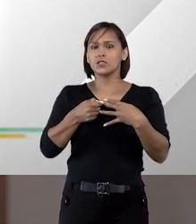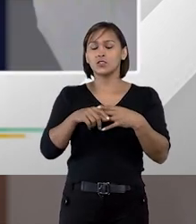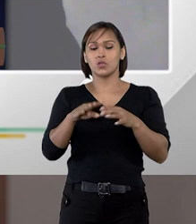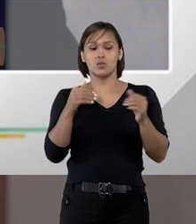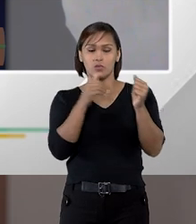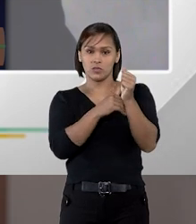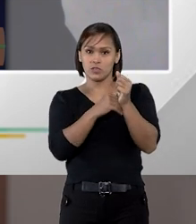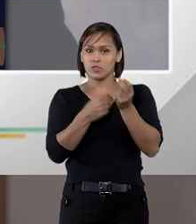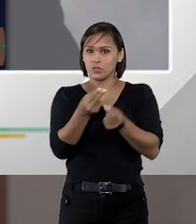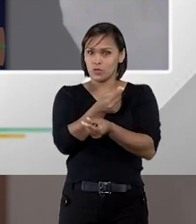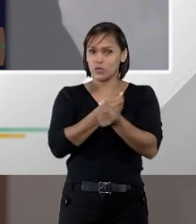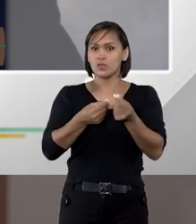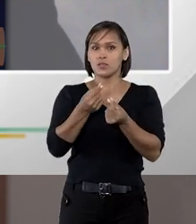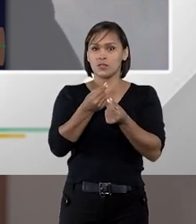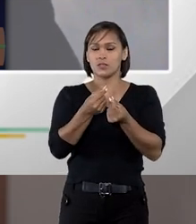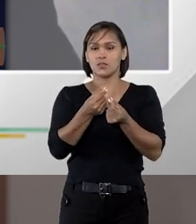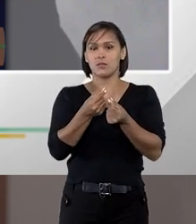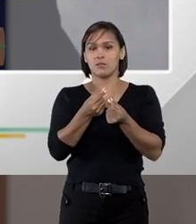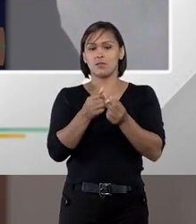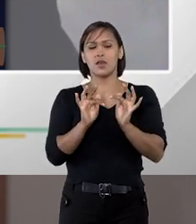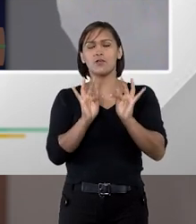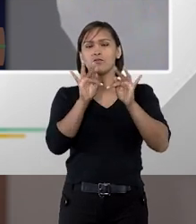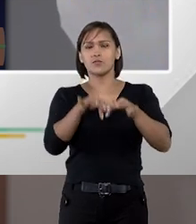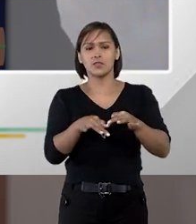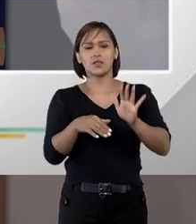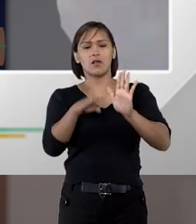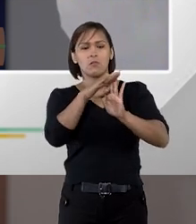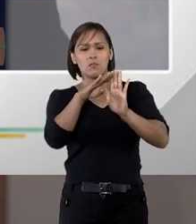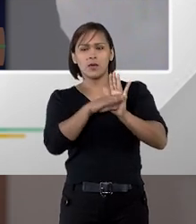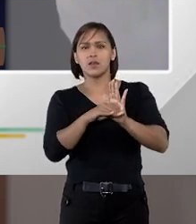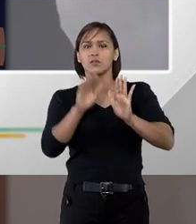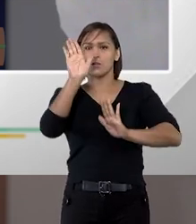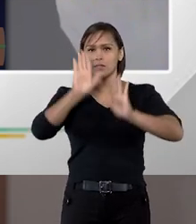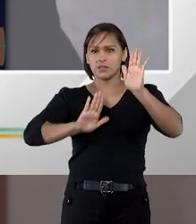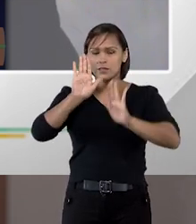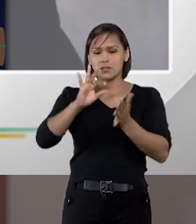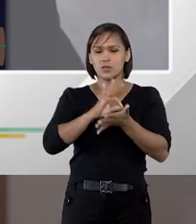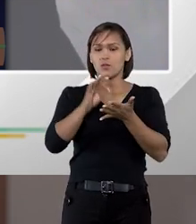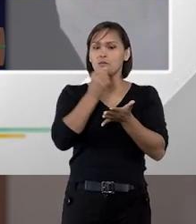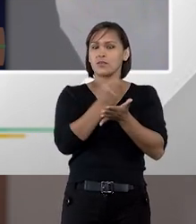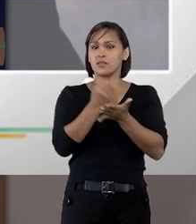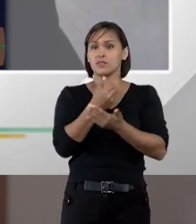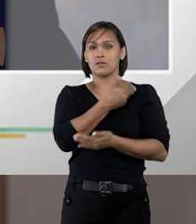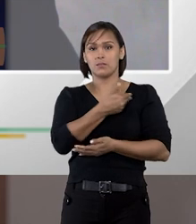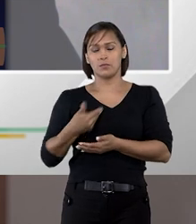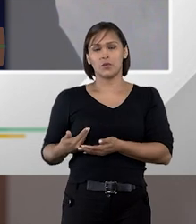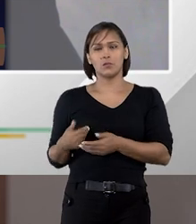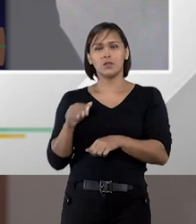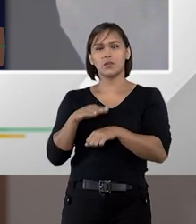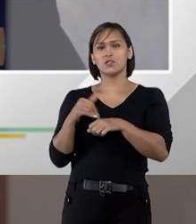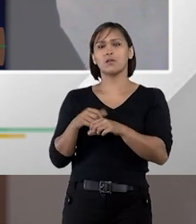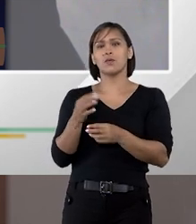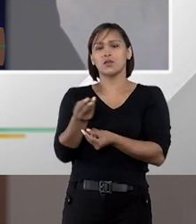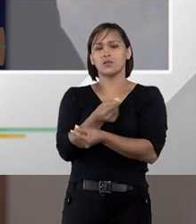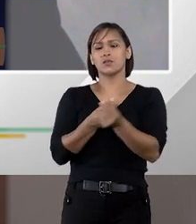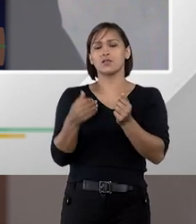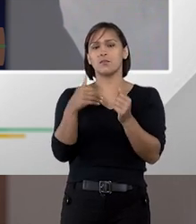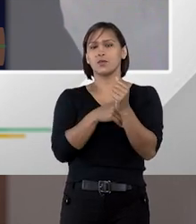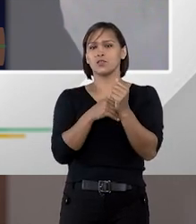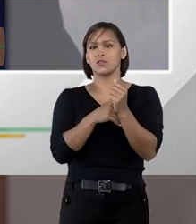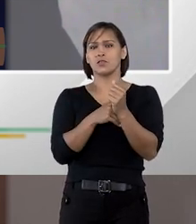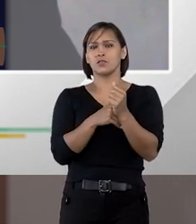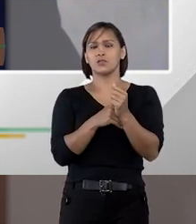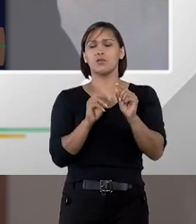né o sigilo do orçamento estimado para uma determinada licitação ou contratação pública o chamado orçamento